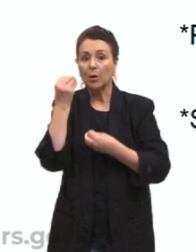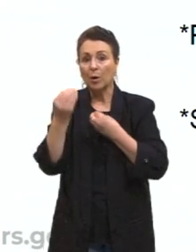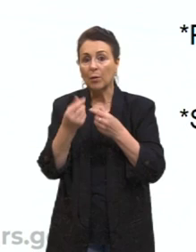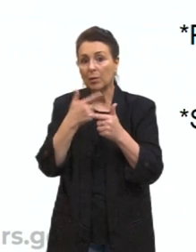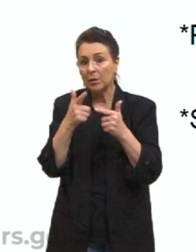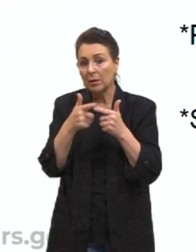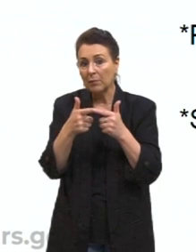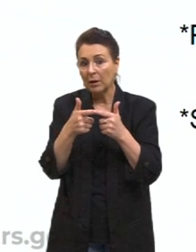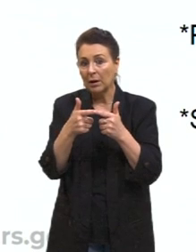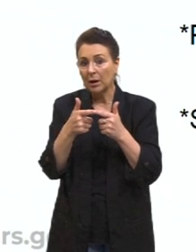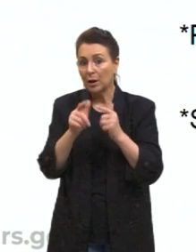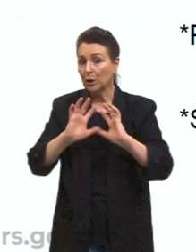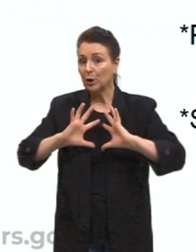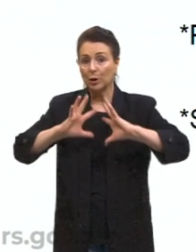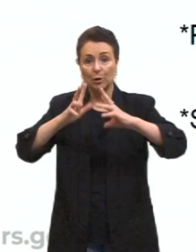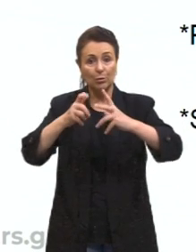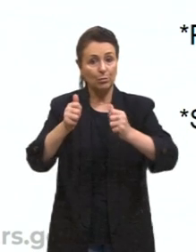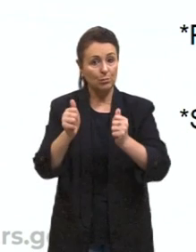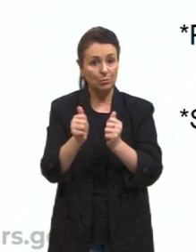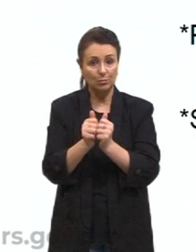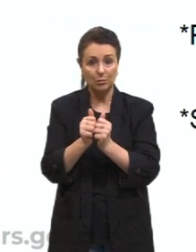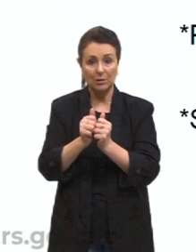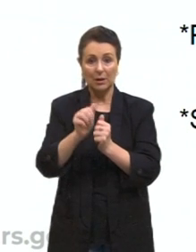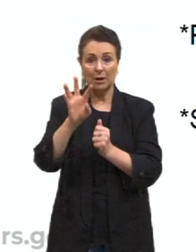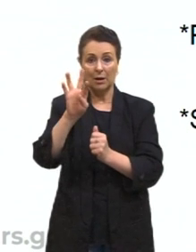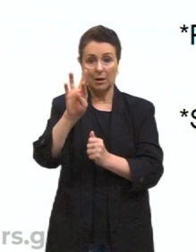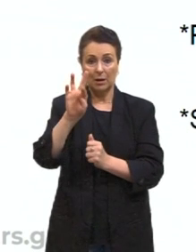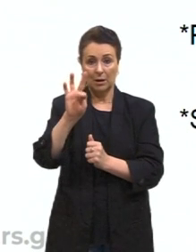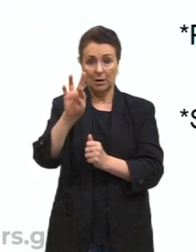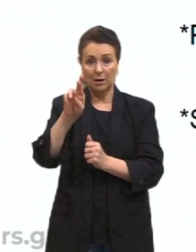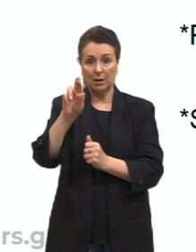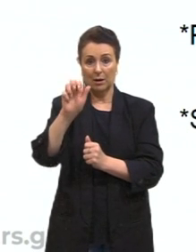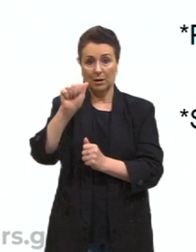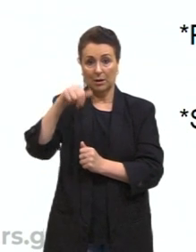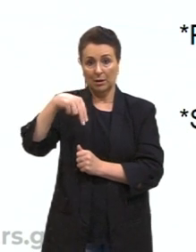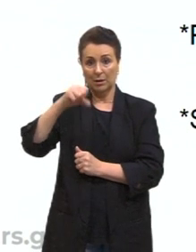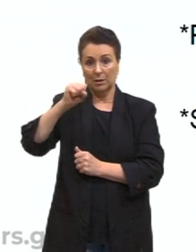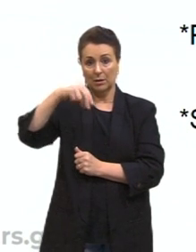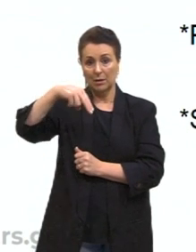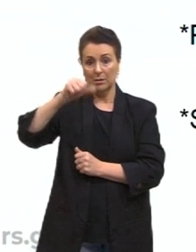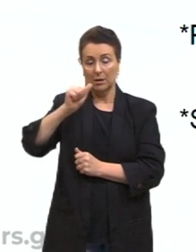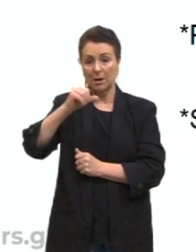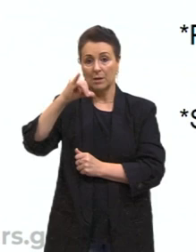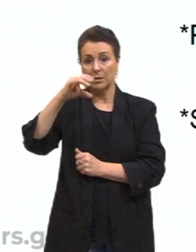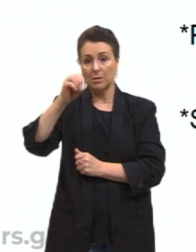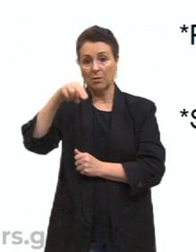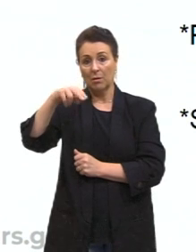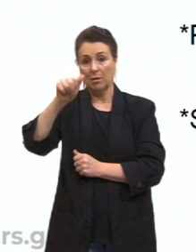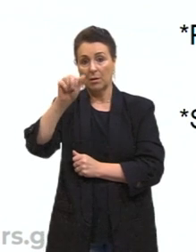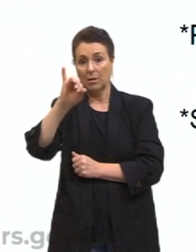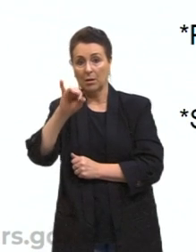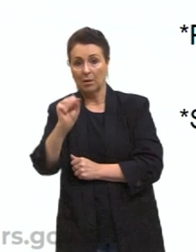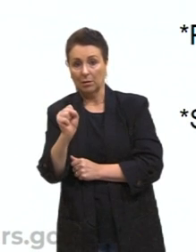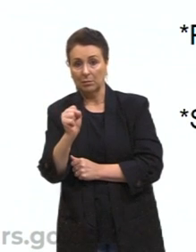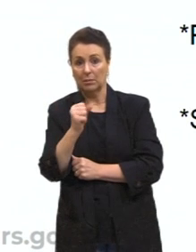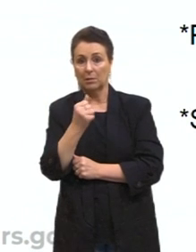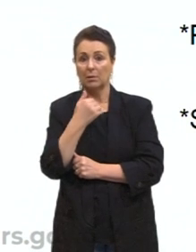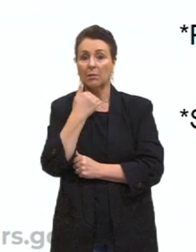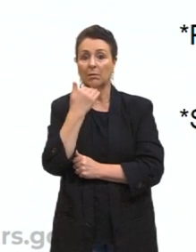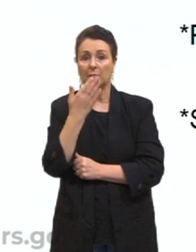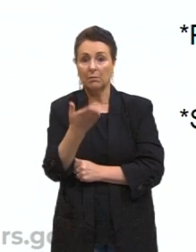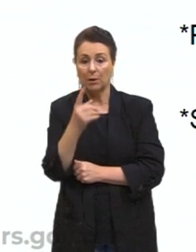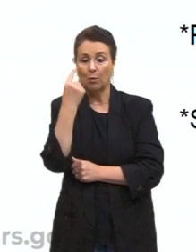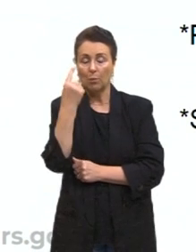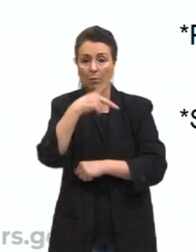Não é mais possível um país X tentar resolver. É preciso essa união de todos. A